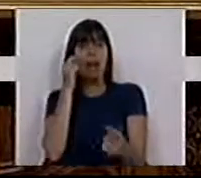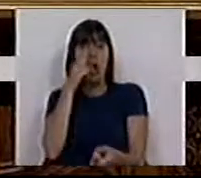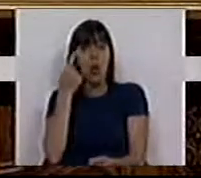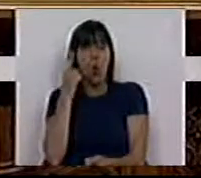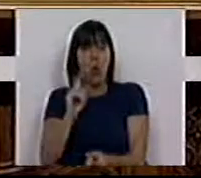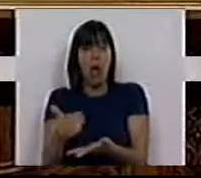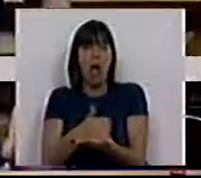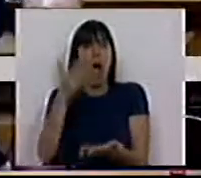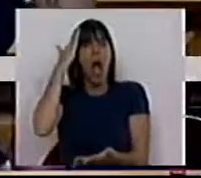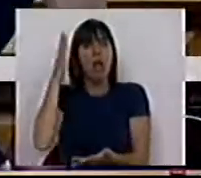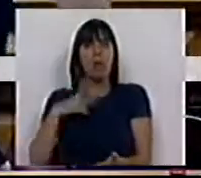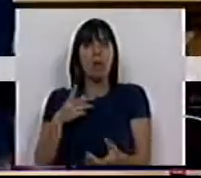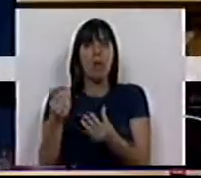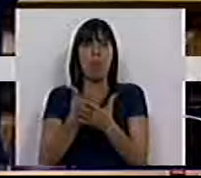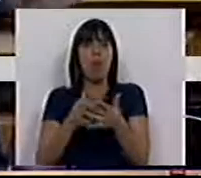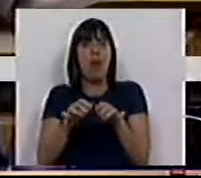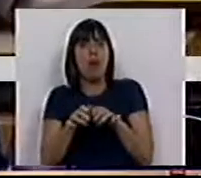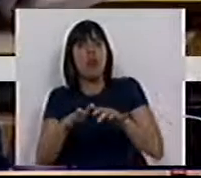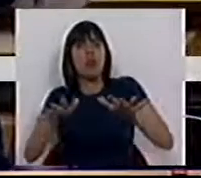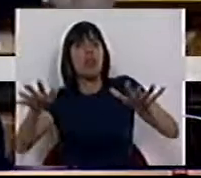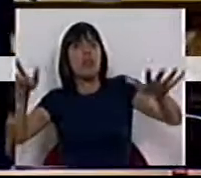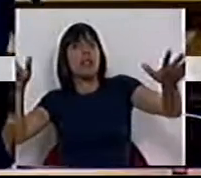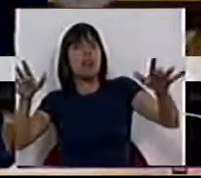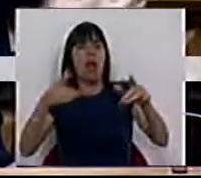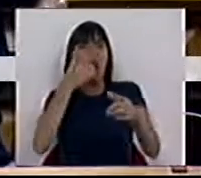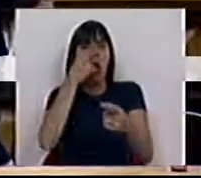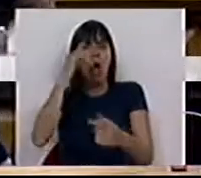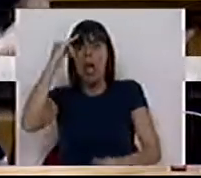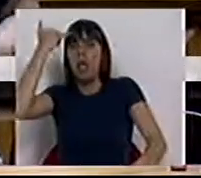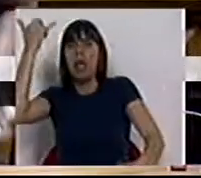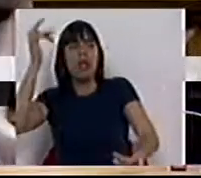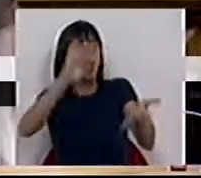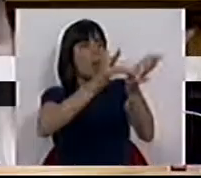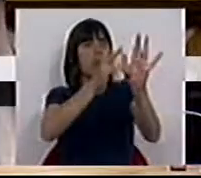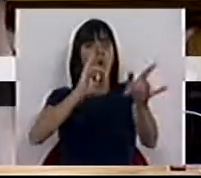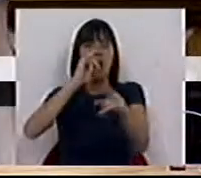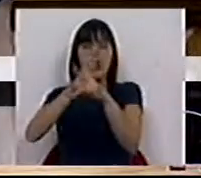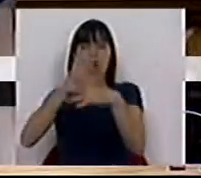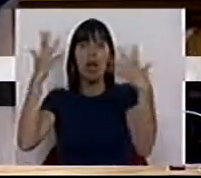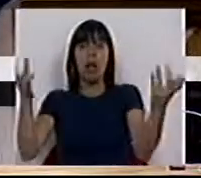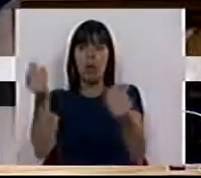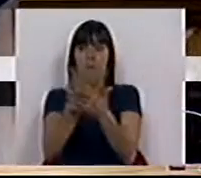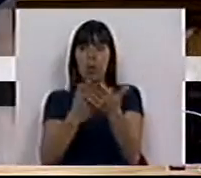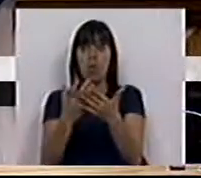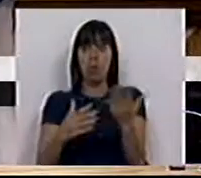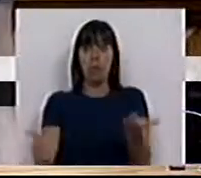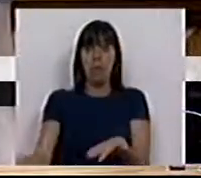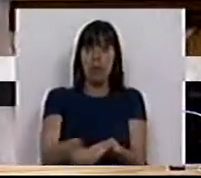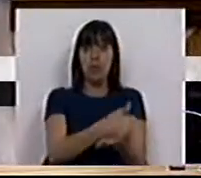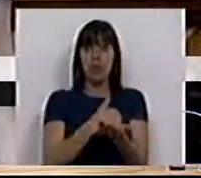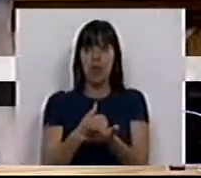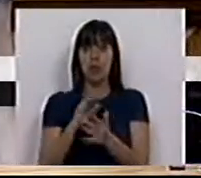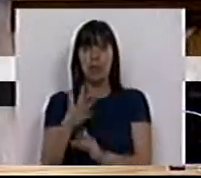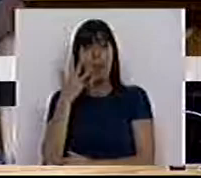não conhecer os dados pensa que Portugal é uma economia em expansão ao par do Brasil, da Índia e de outros grandes gigantes económicos. Os dados